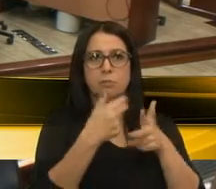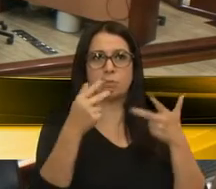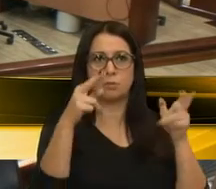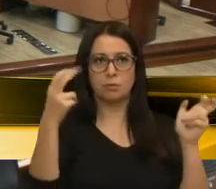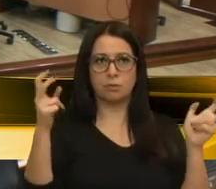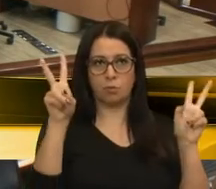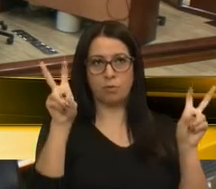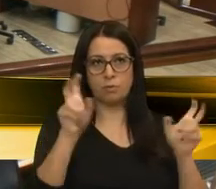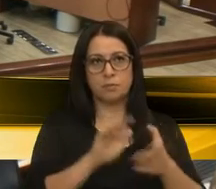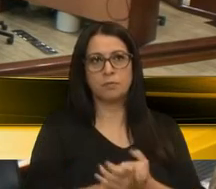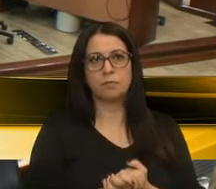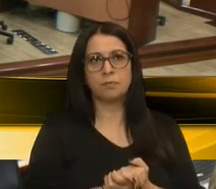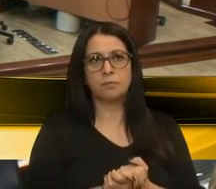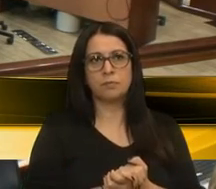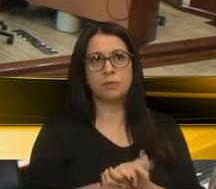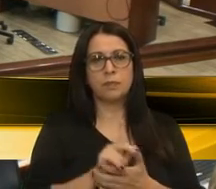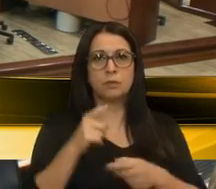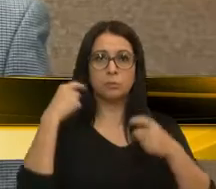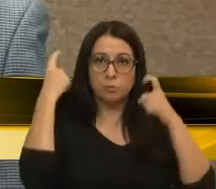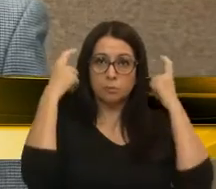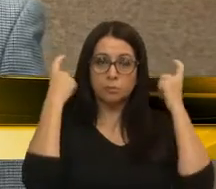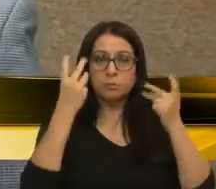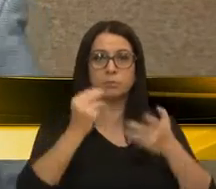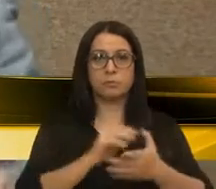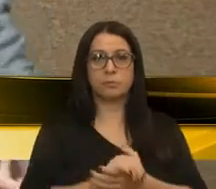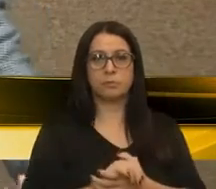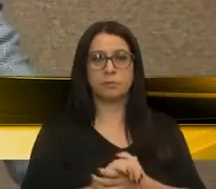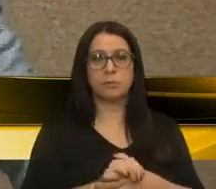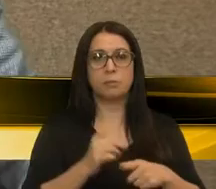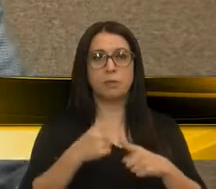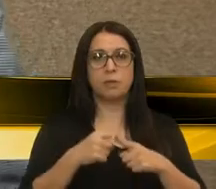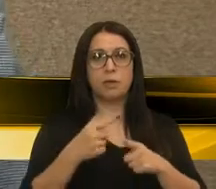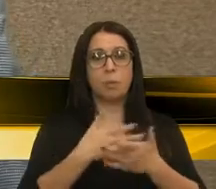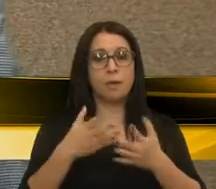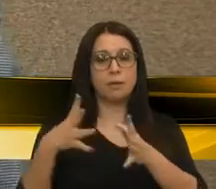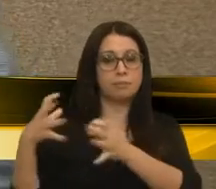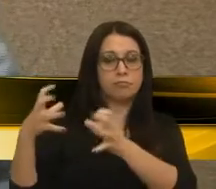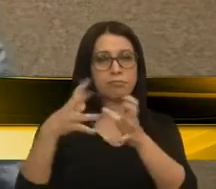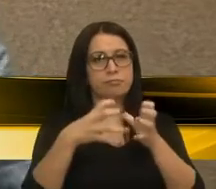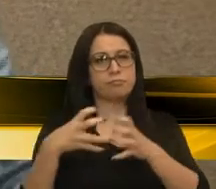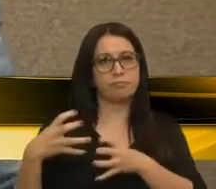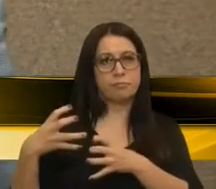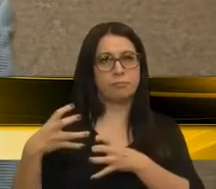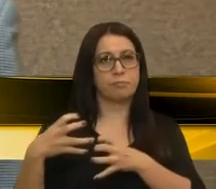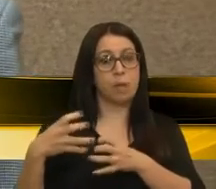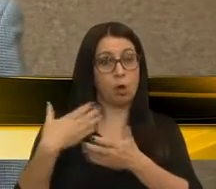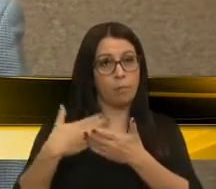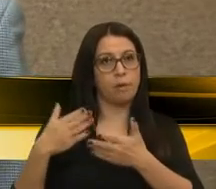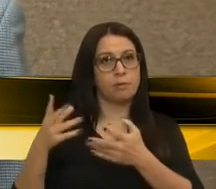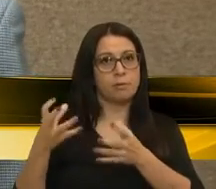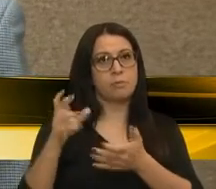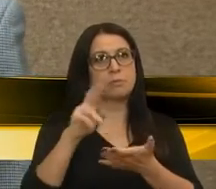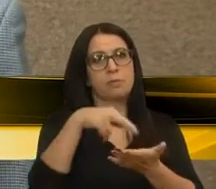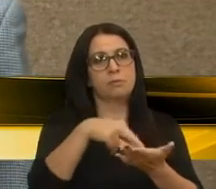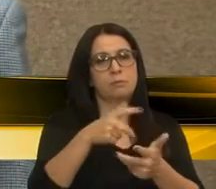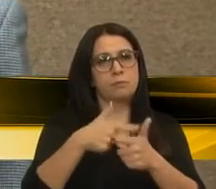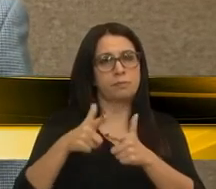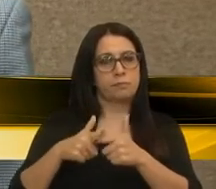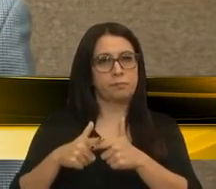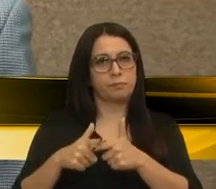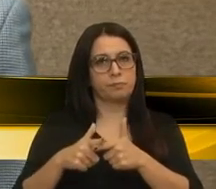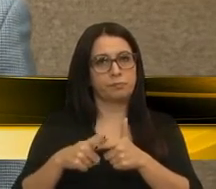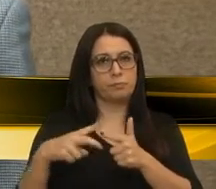questões. E isso nos preocupa muito, porque cria polêmica. E o que cria polêmica? Realmente, os problemas